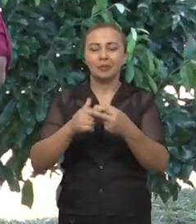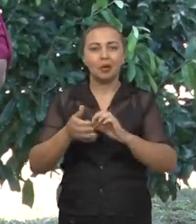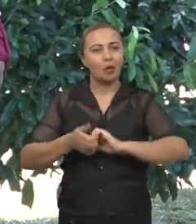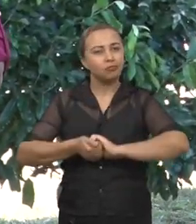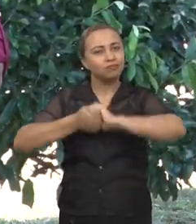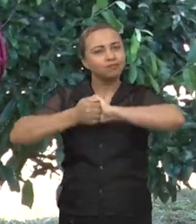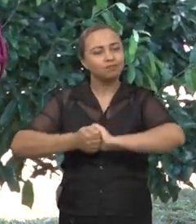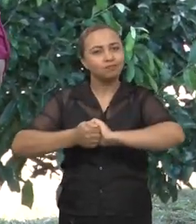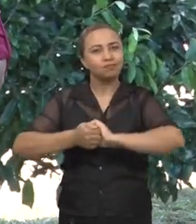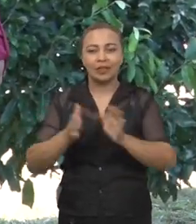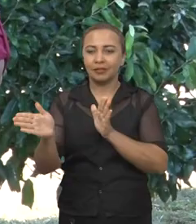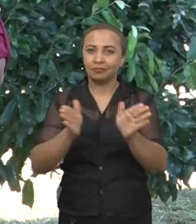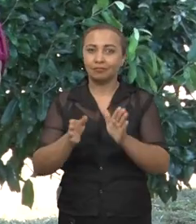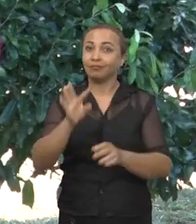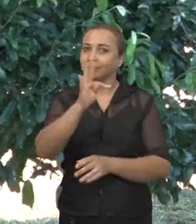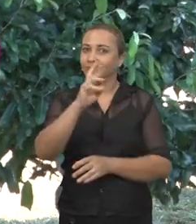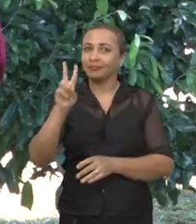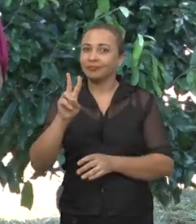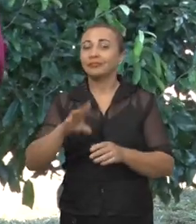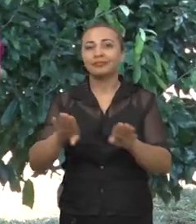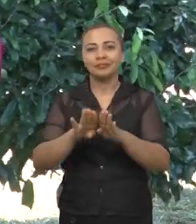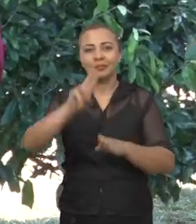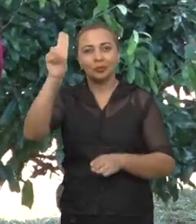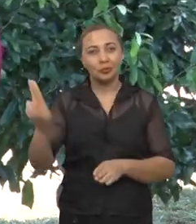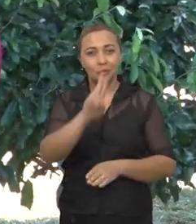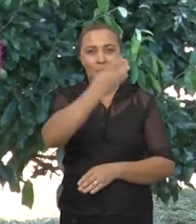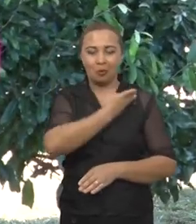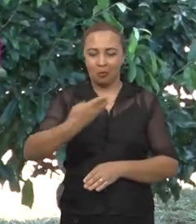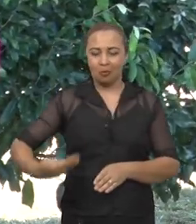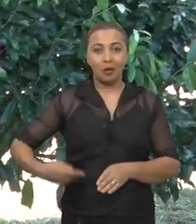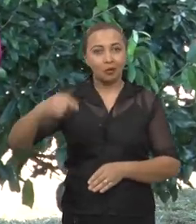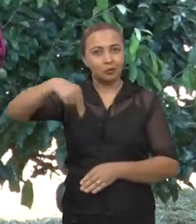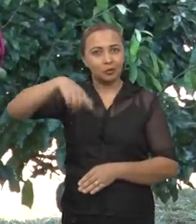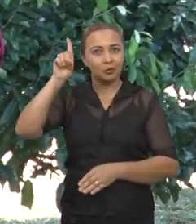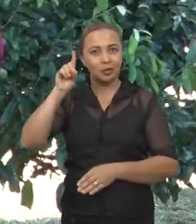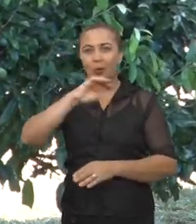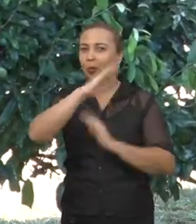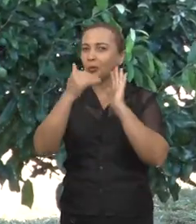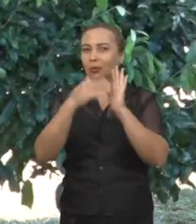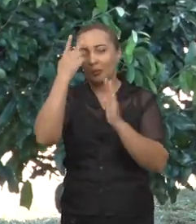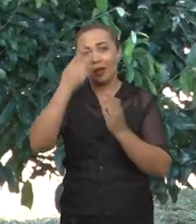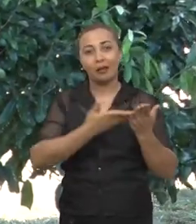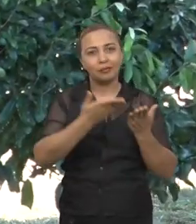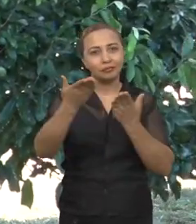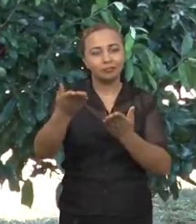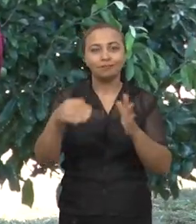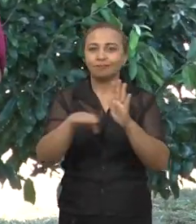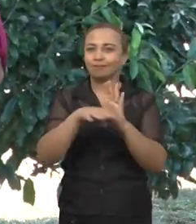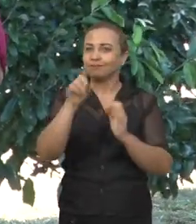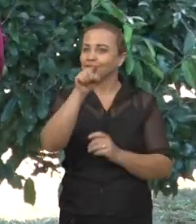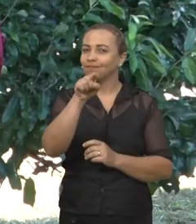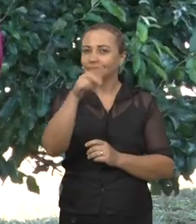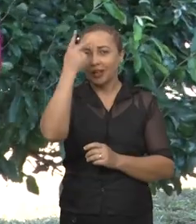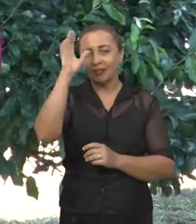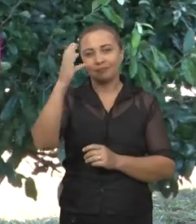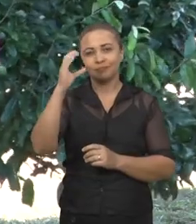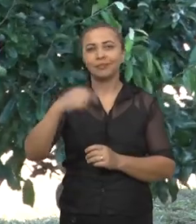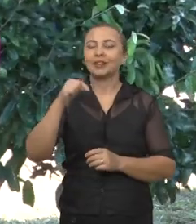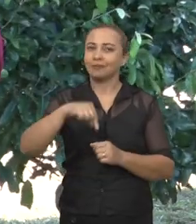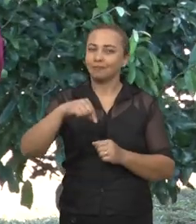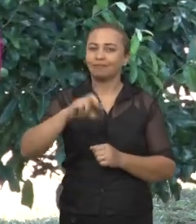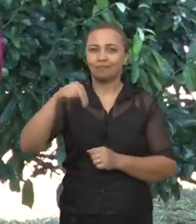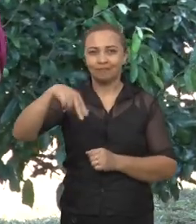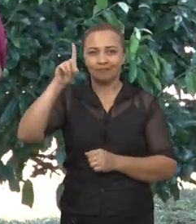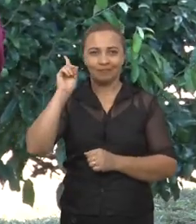de uma colaboração entre as TVs e universidades públicas nordestinas. Tudo para levar até você a ciência que é feita